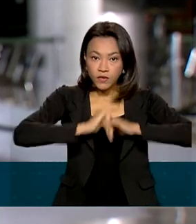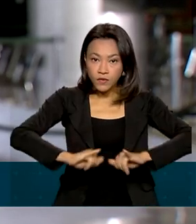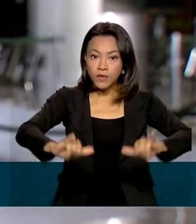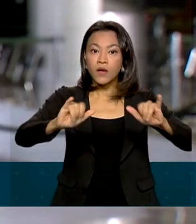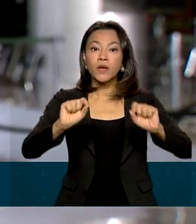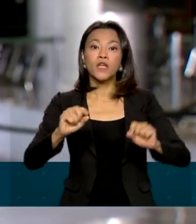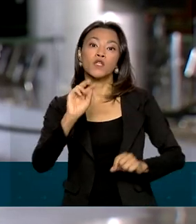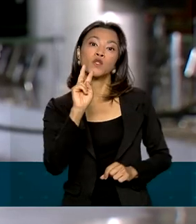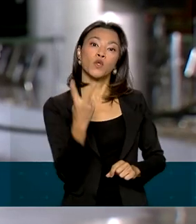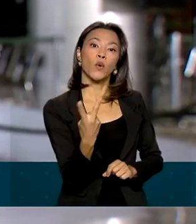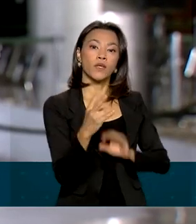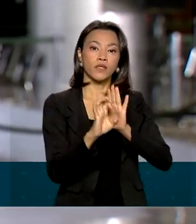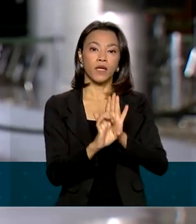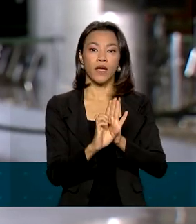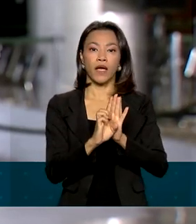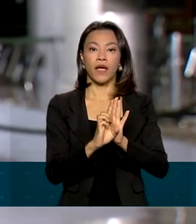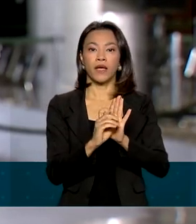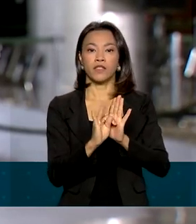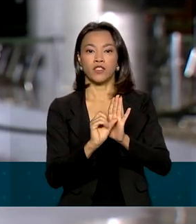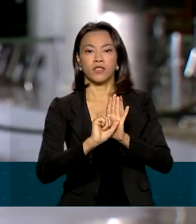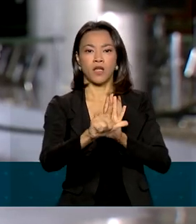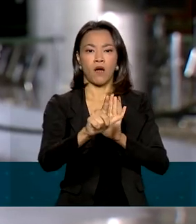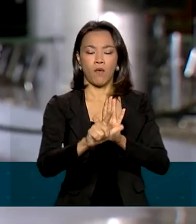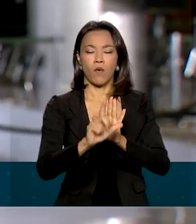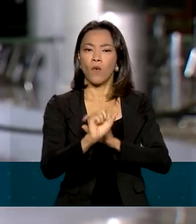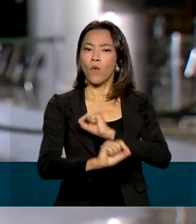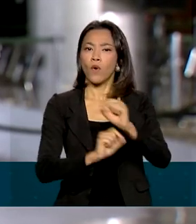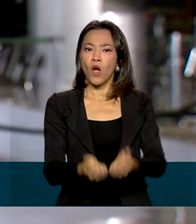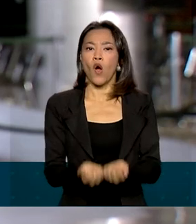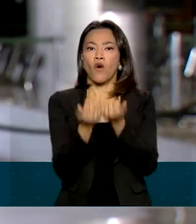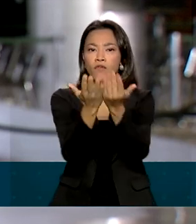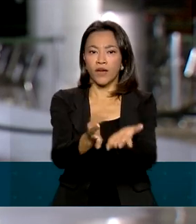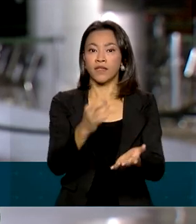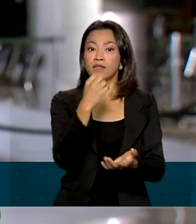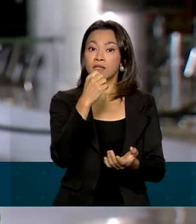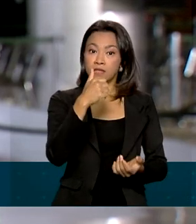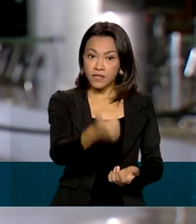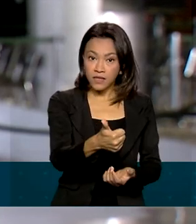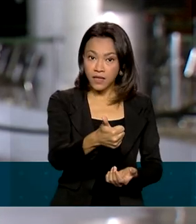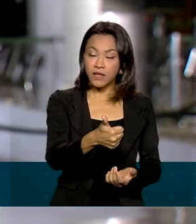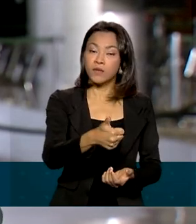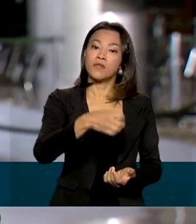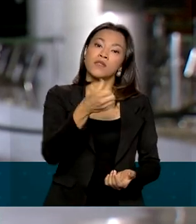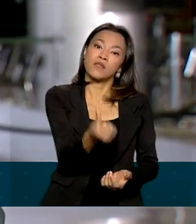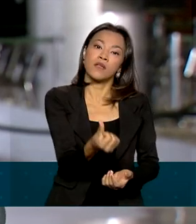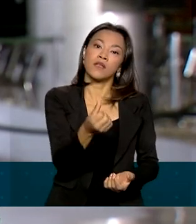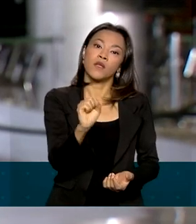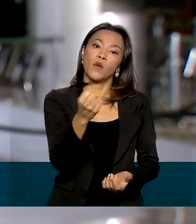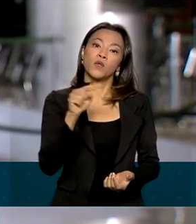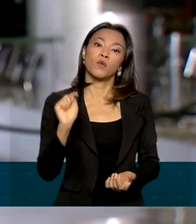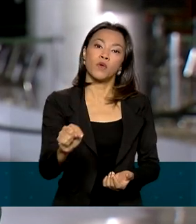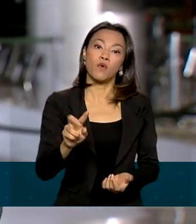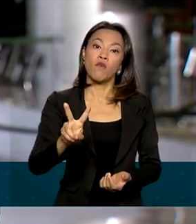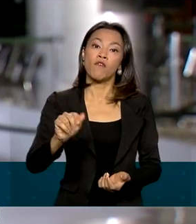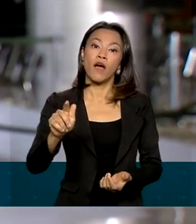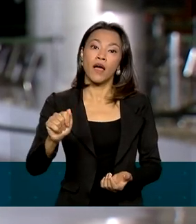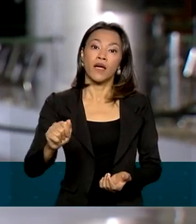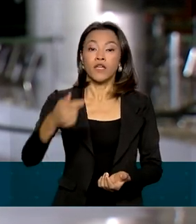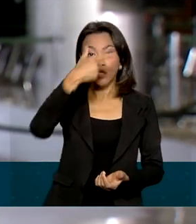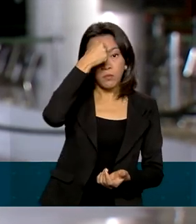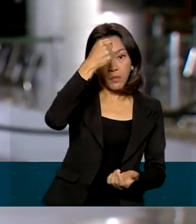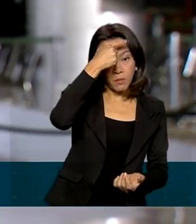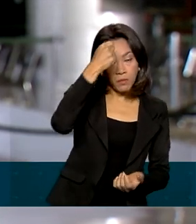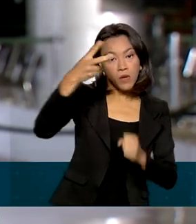dois editais com oferta de 168 mil vagas de cursos de graduação e pós-graduação para